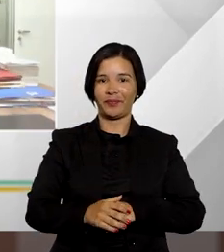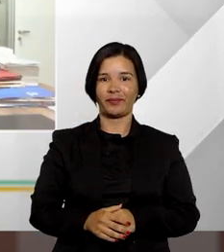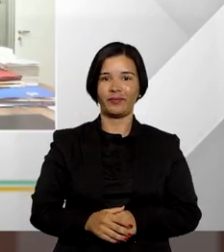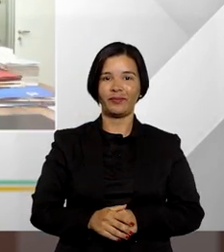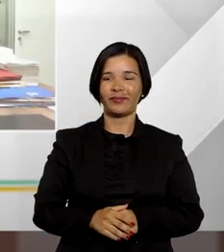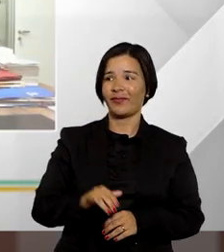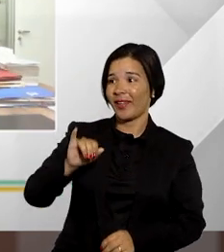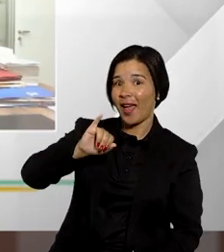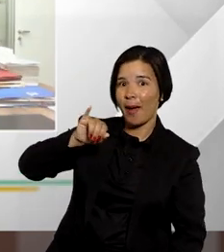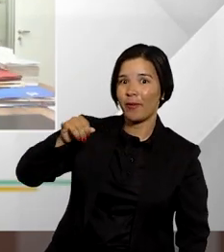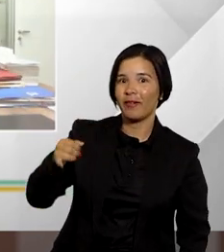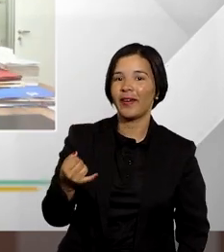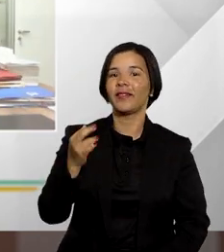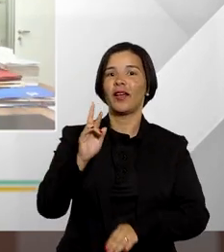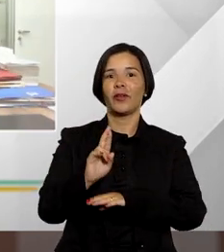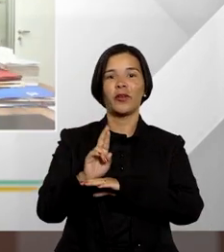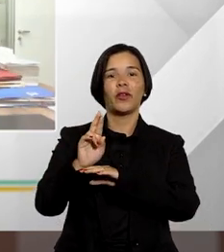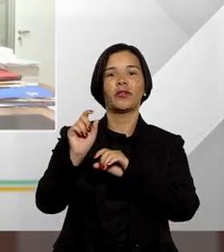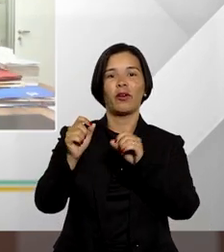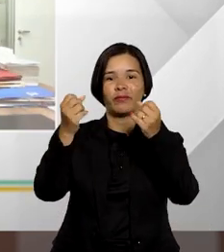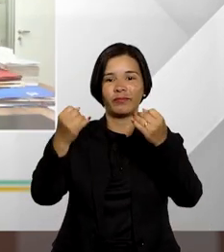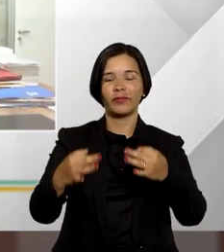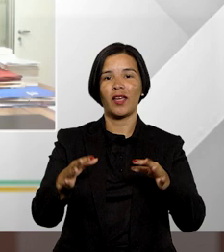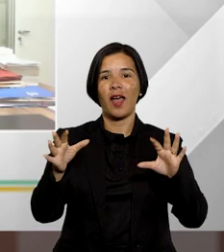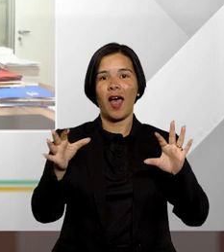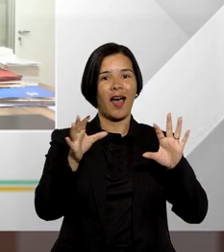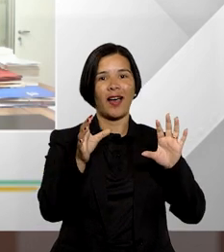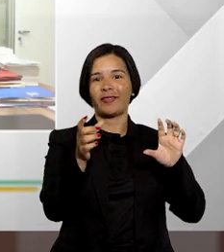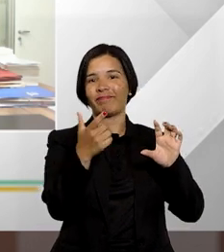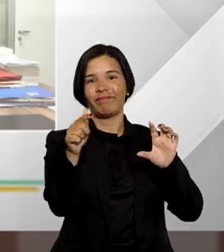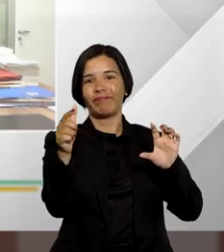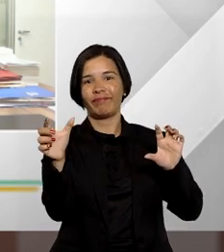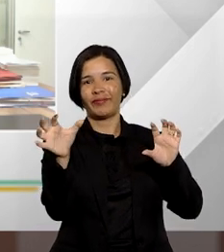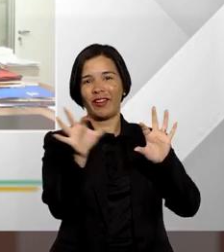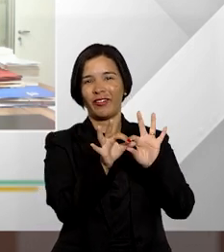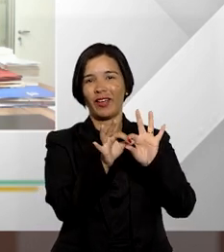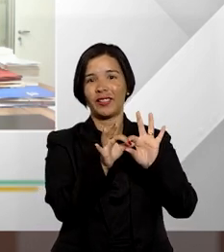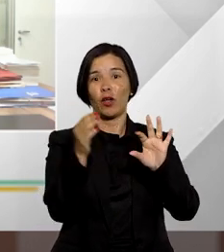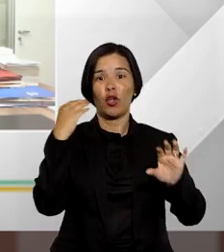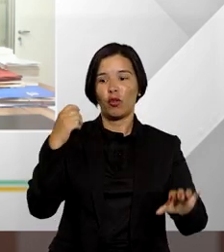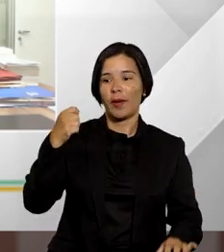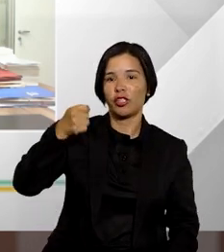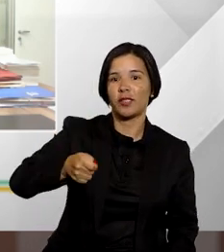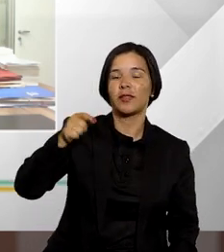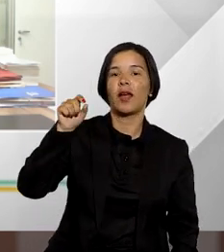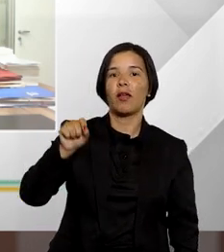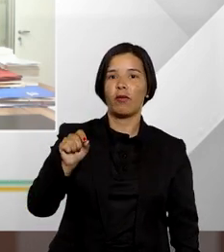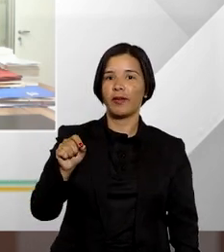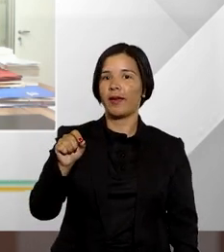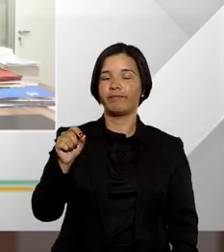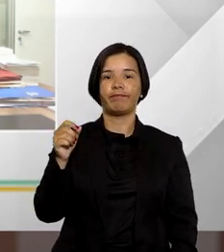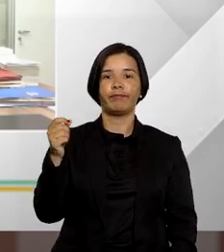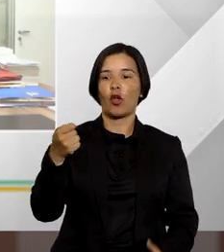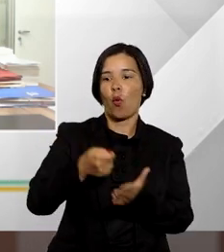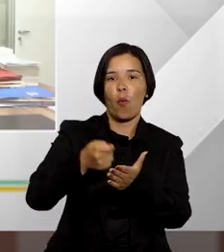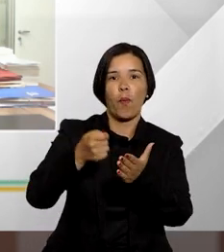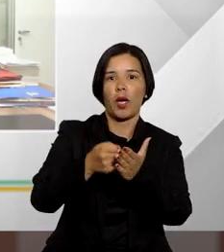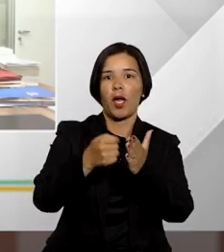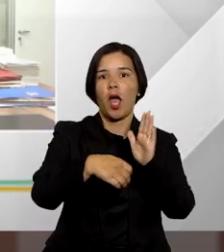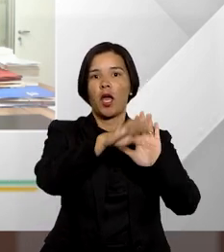Aproveitando que o doutor Rafael tocou nesse ponto sobre a não vinculação do magistrado ele não é obrigado a se basear